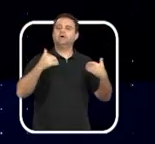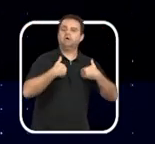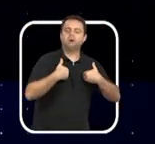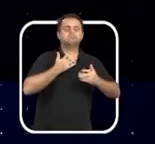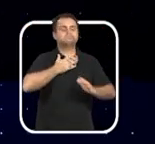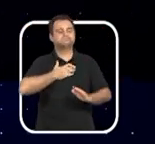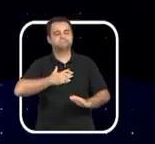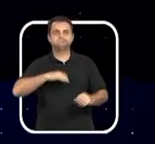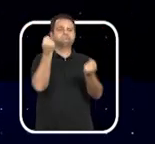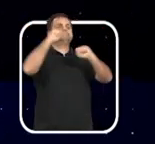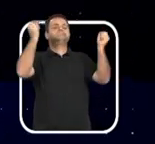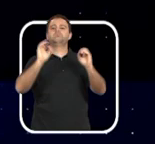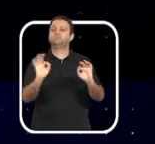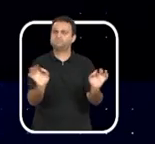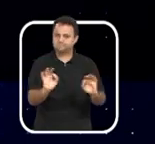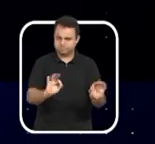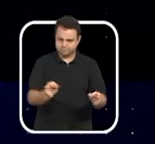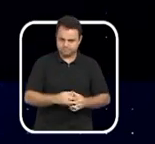do espectro autista.